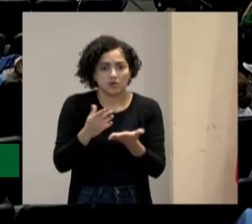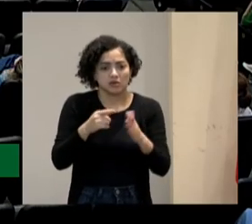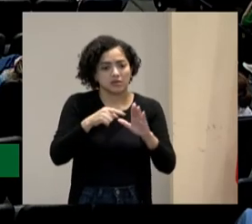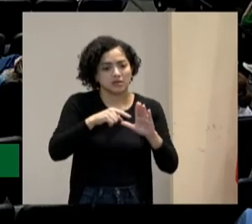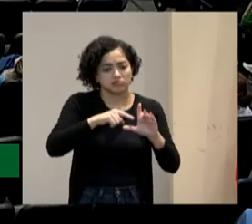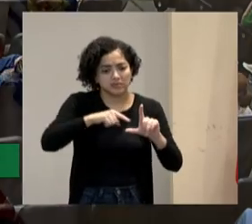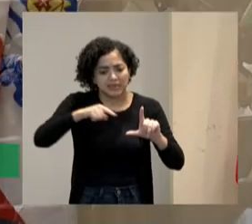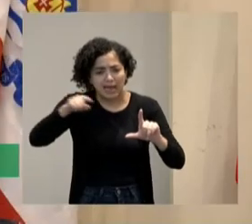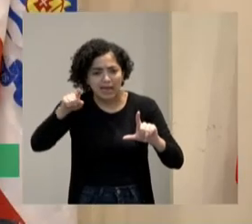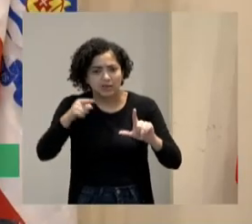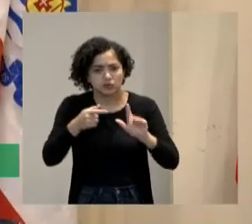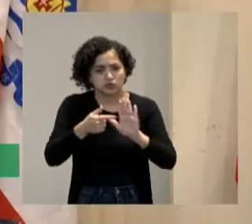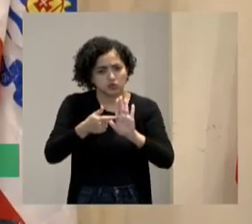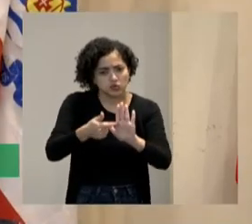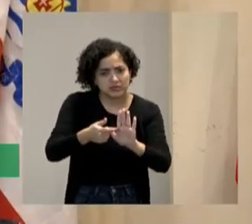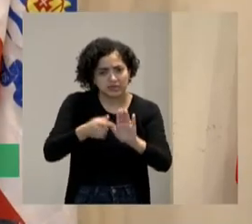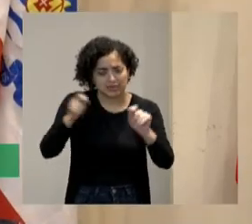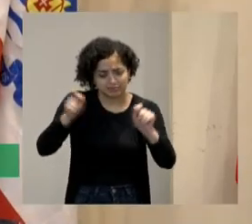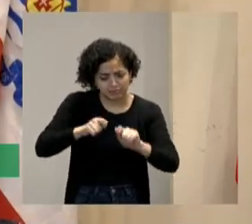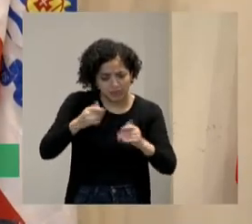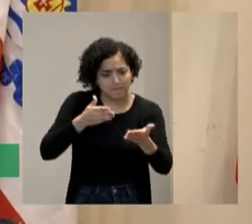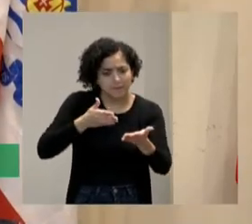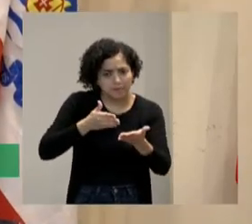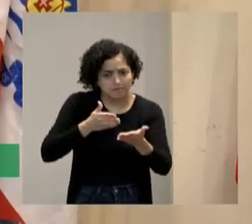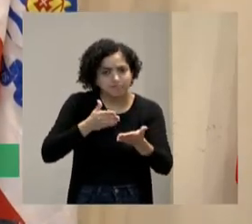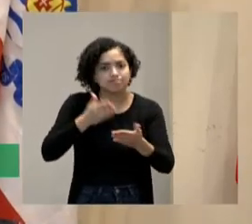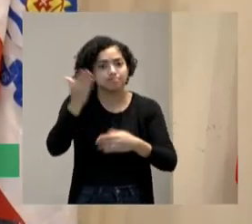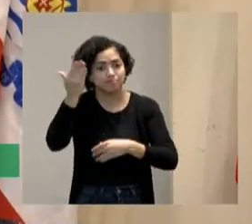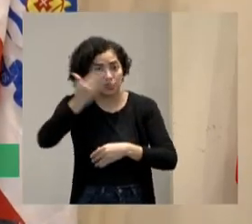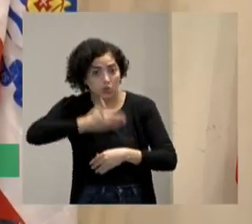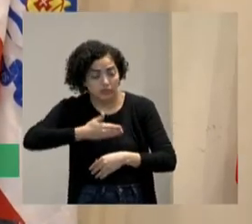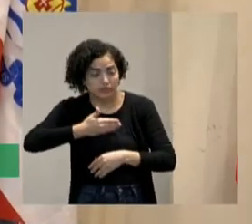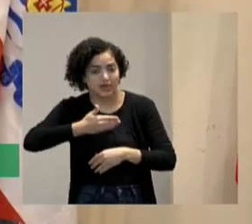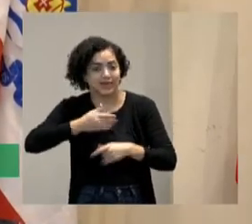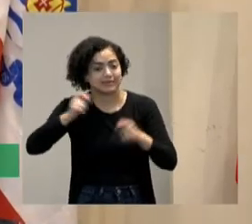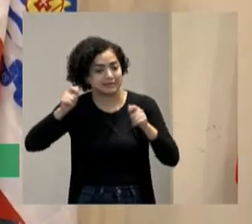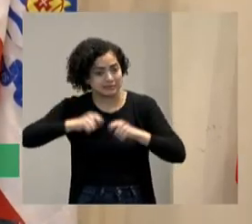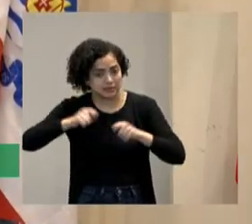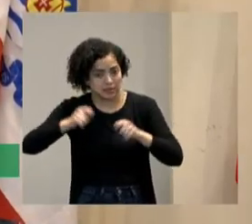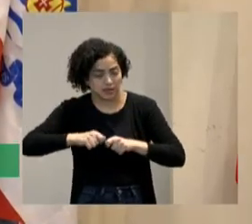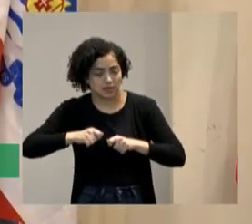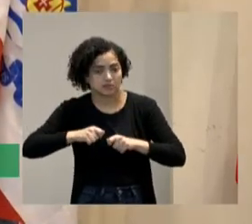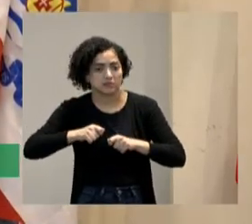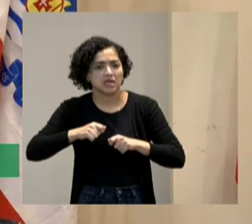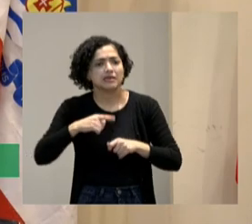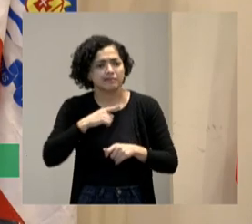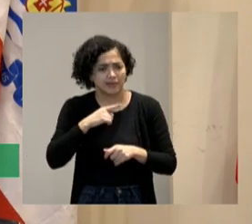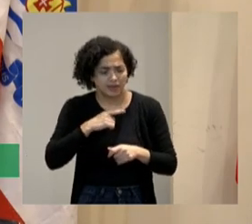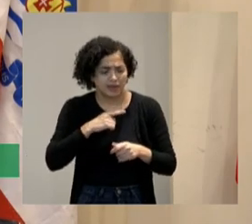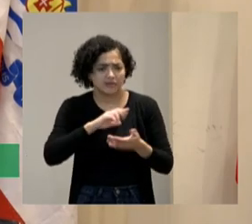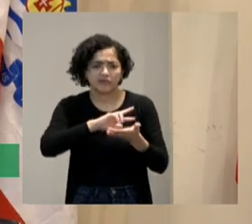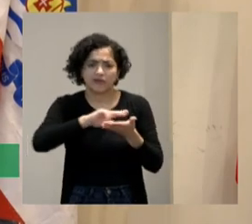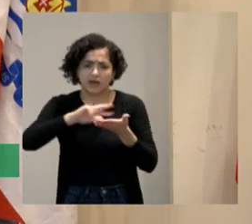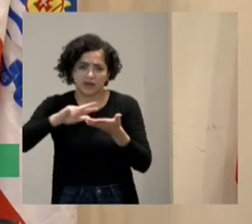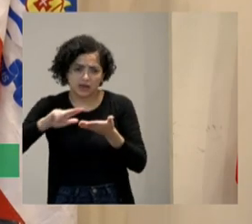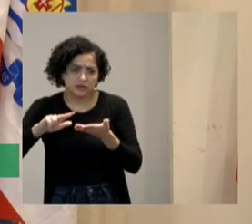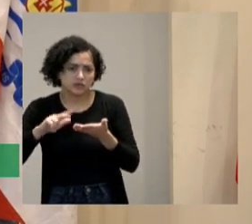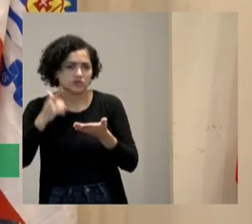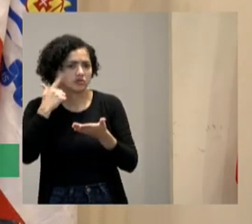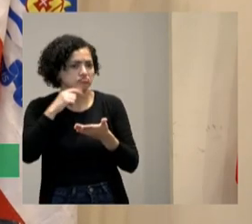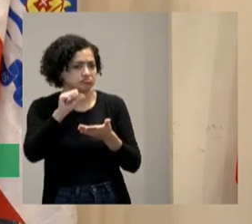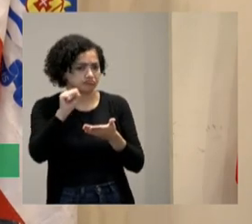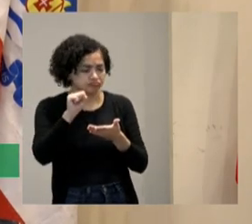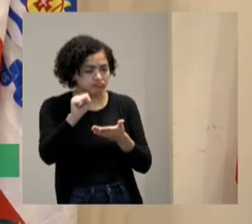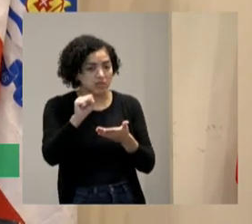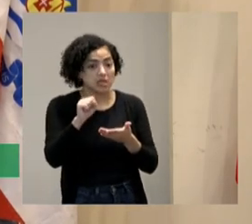provar para eles que rende mais e eu já tenho alguns cases na empresa que eu trabalho de sucesso cases